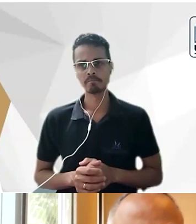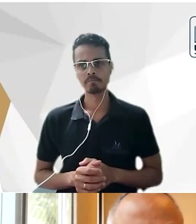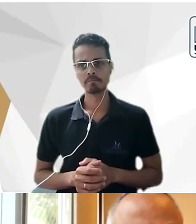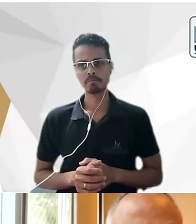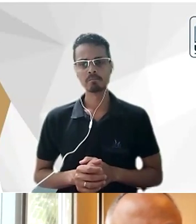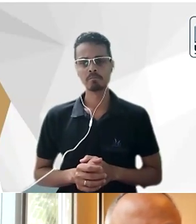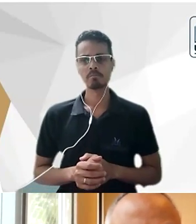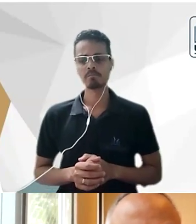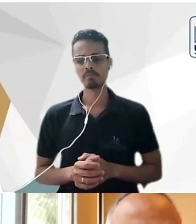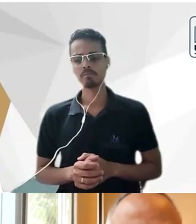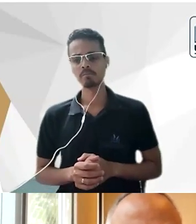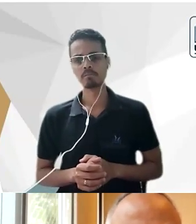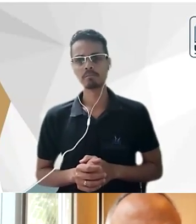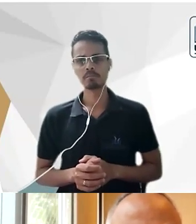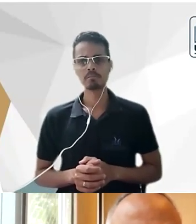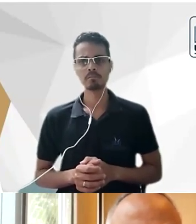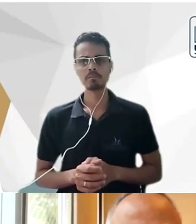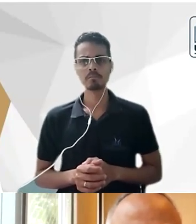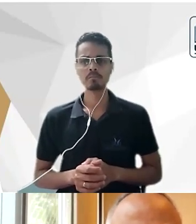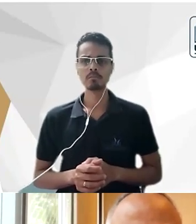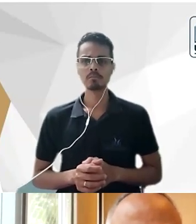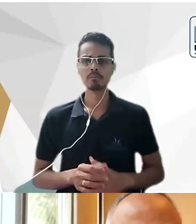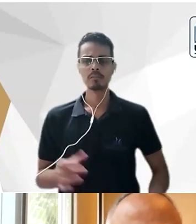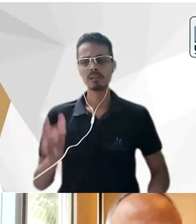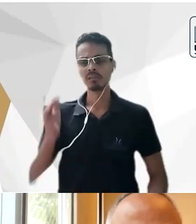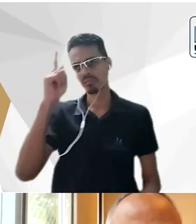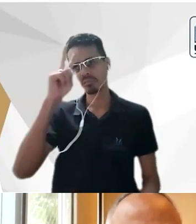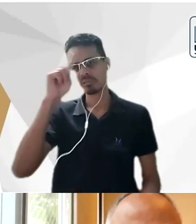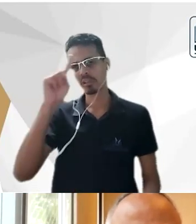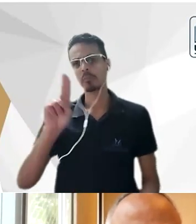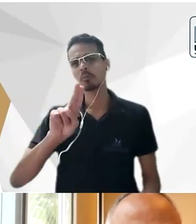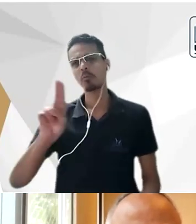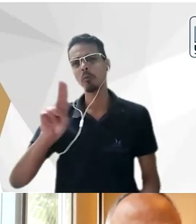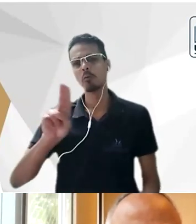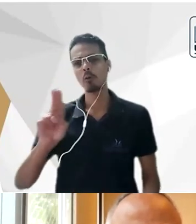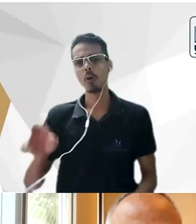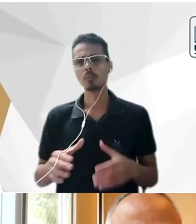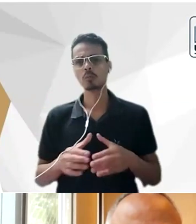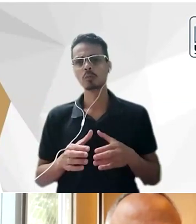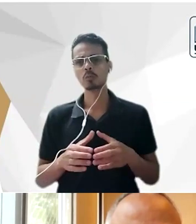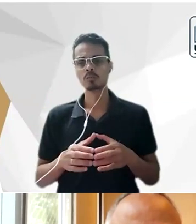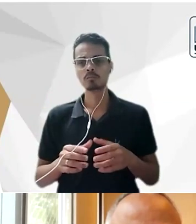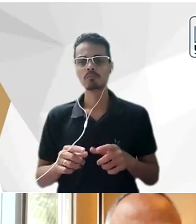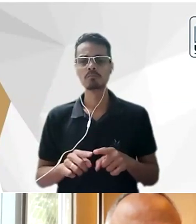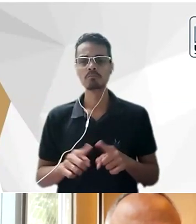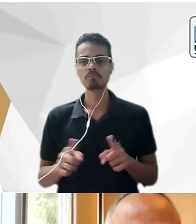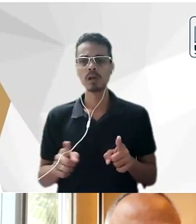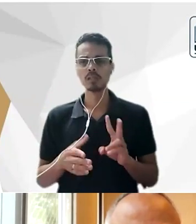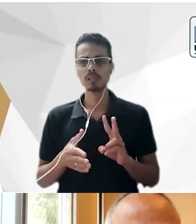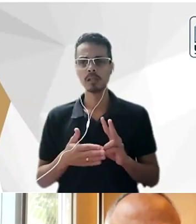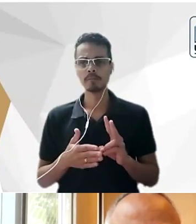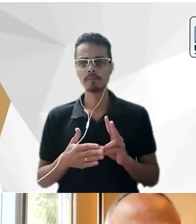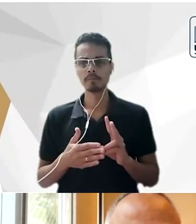dos povos originários do Brasil não lembro se era caigangue ou guarani mas há essa passagem e o Herman von Yerig dá uma